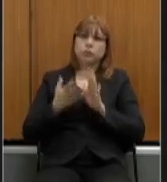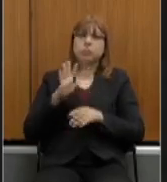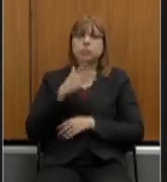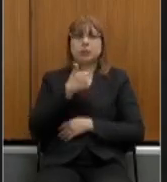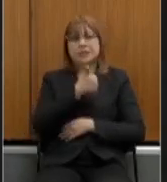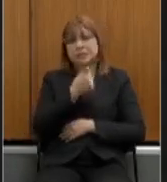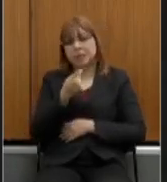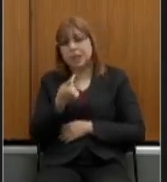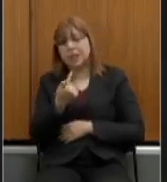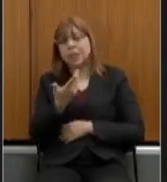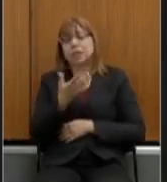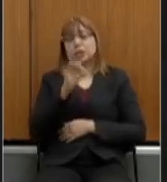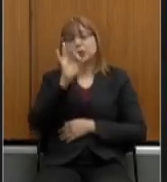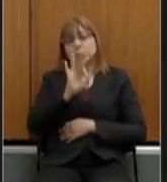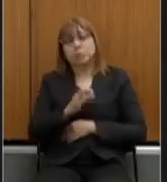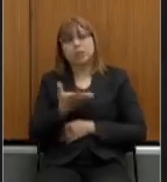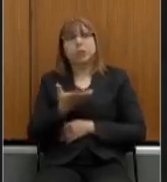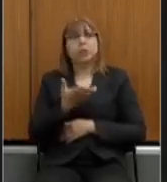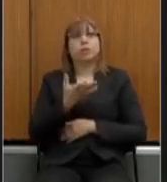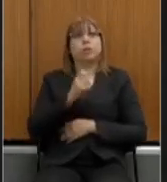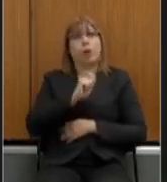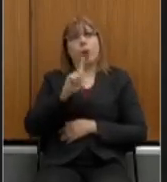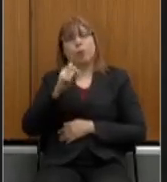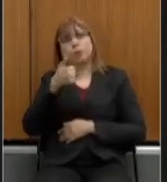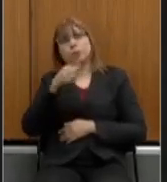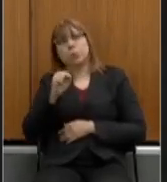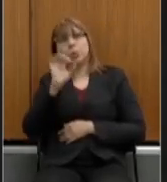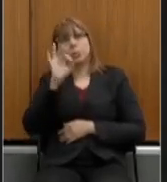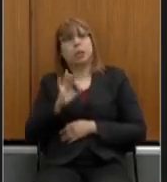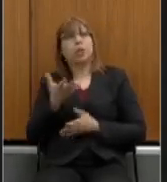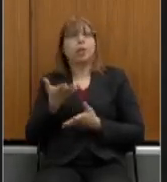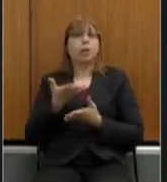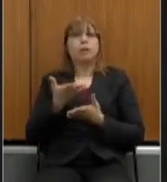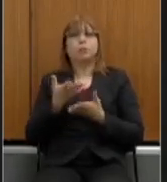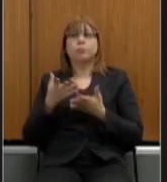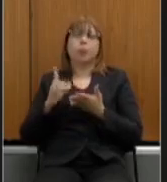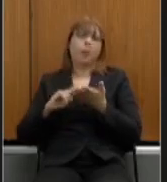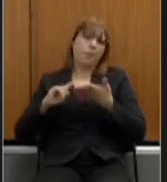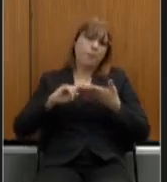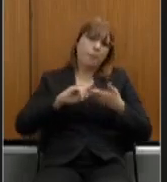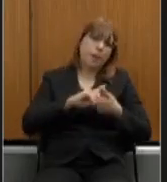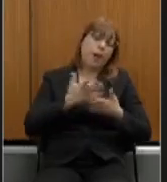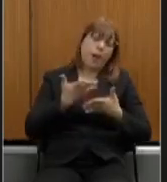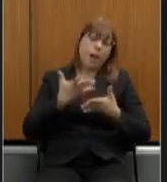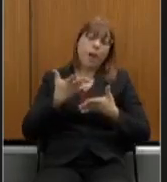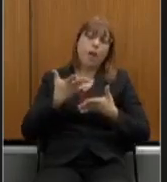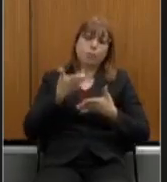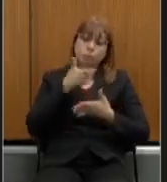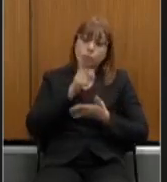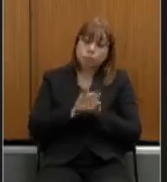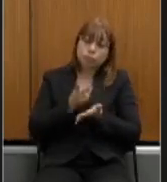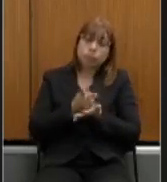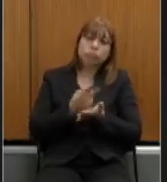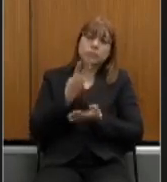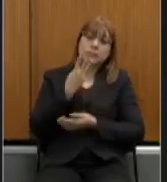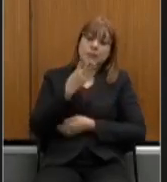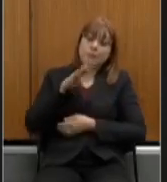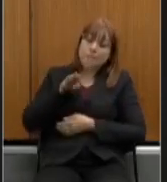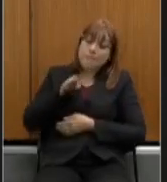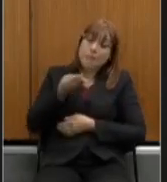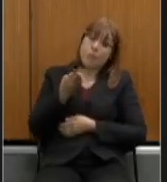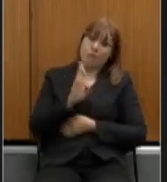17 para 1% de aumento para 18 e isso significou a manutenção de 3 bilhões de reais mais ou menos na nossa